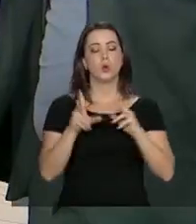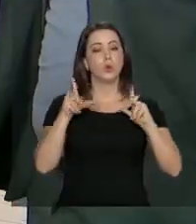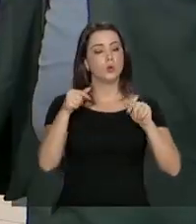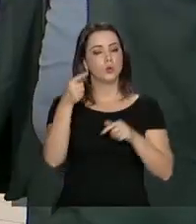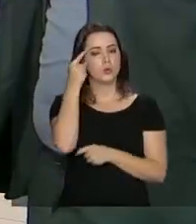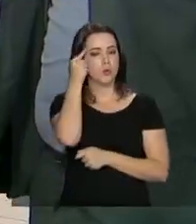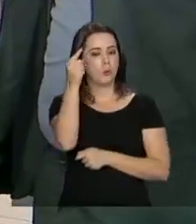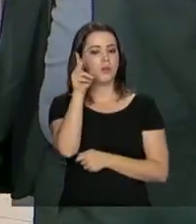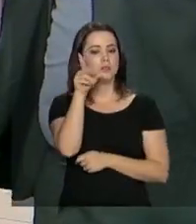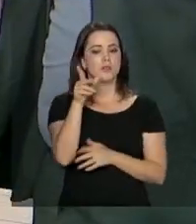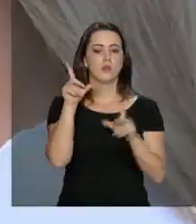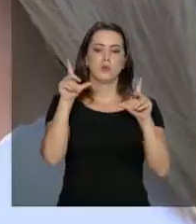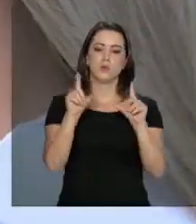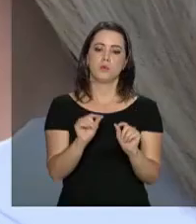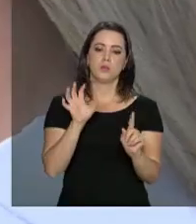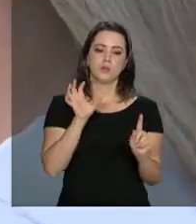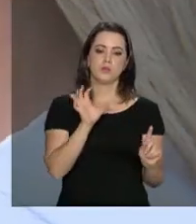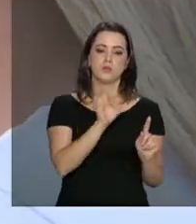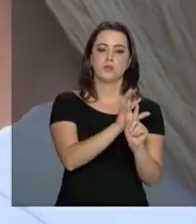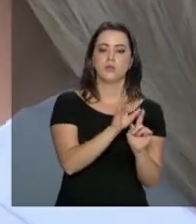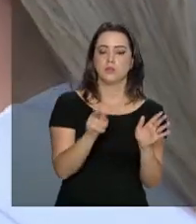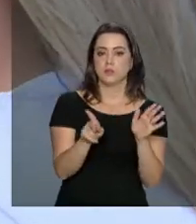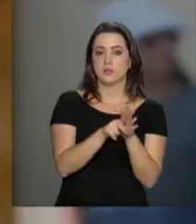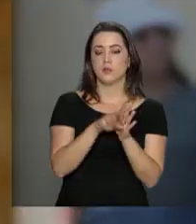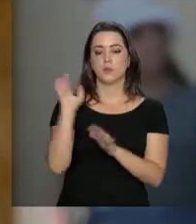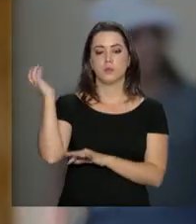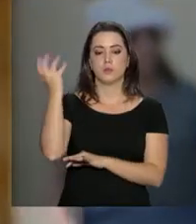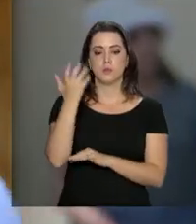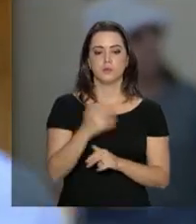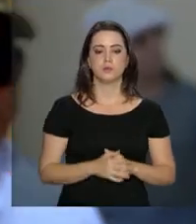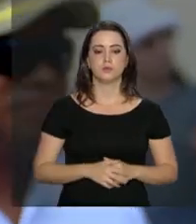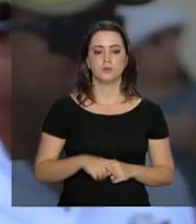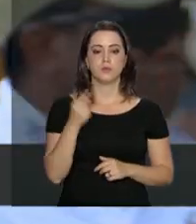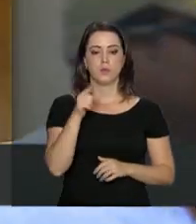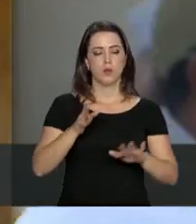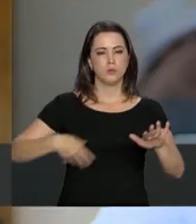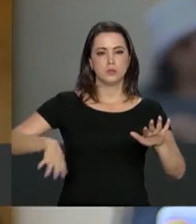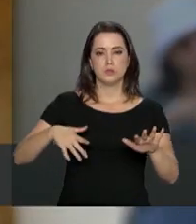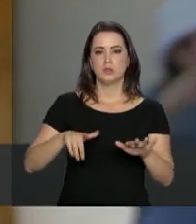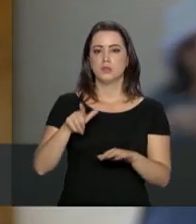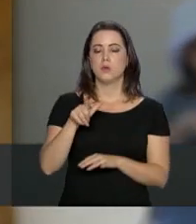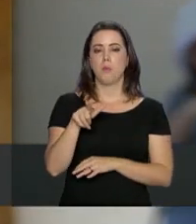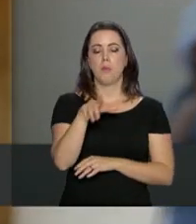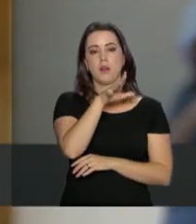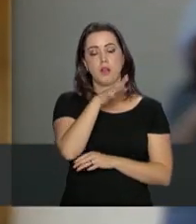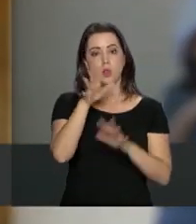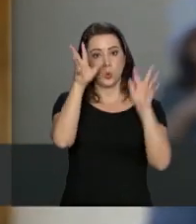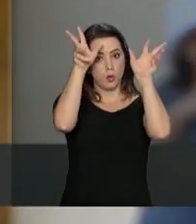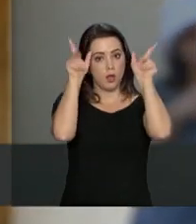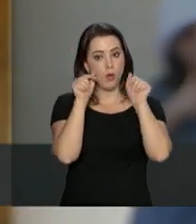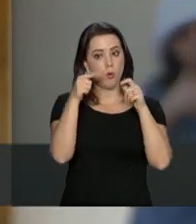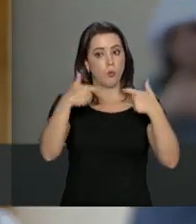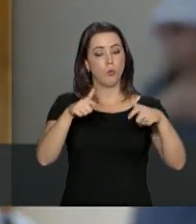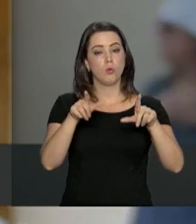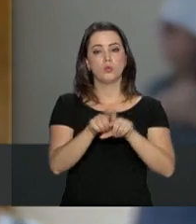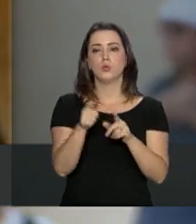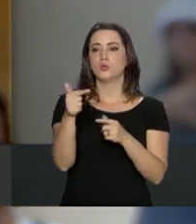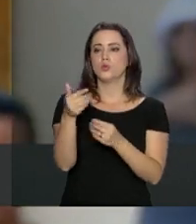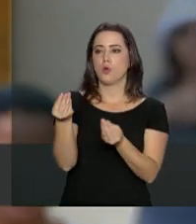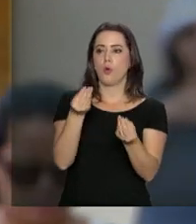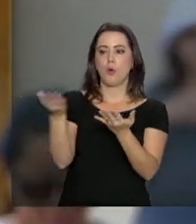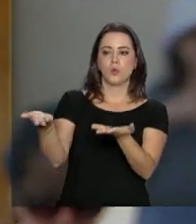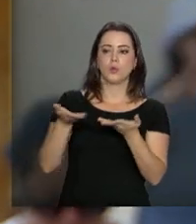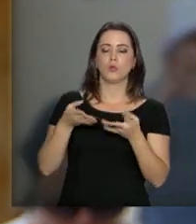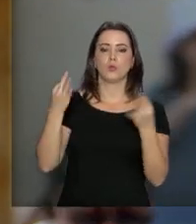pensado para ter mínimo impacto na natureza. A Praia do Leão era das últimas praias que não tinha uma estrutura para recepcionar esse